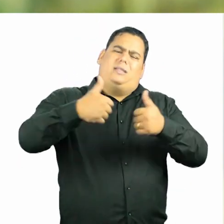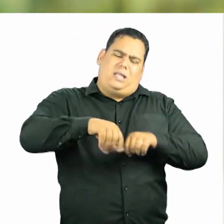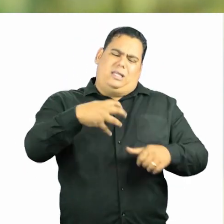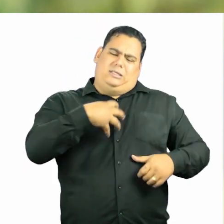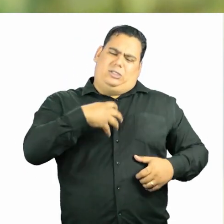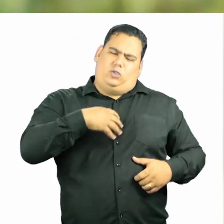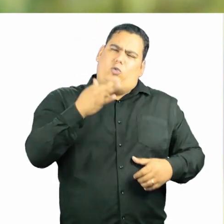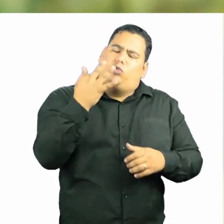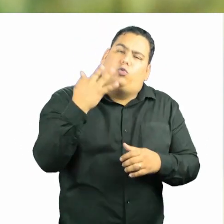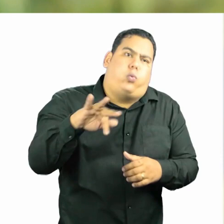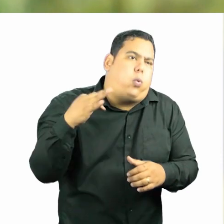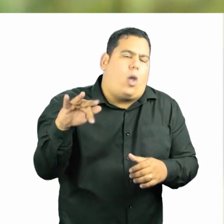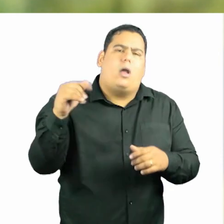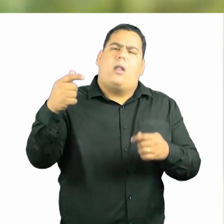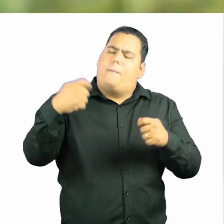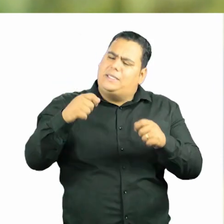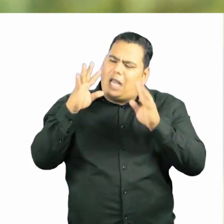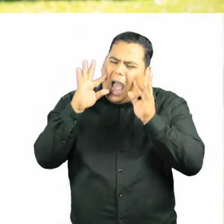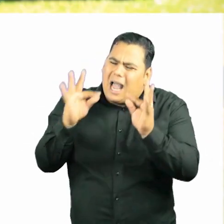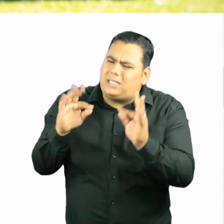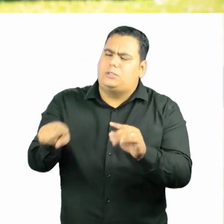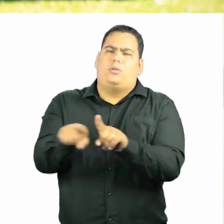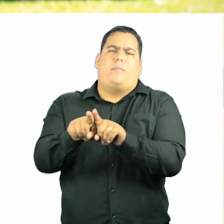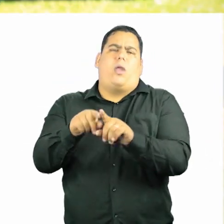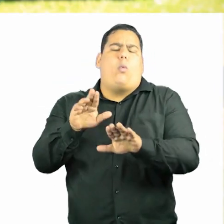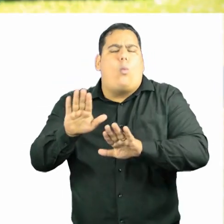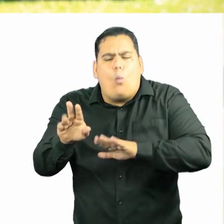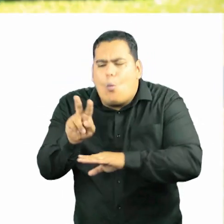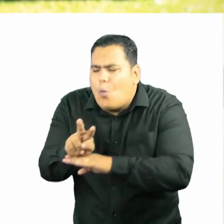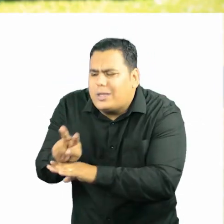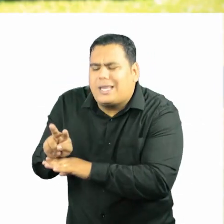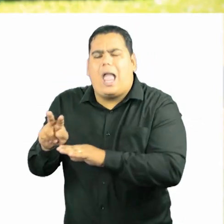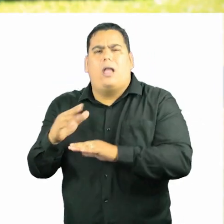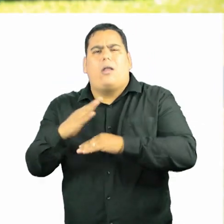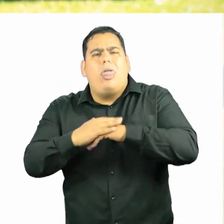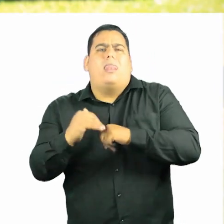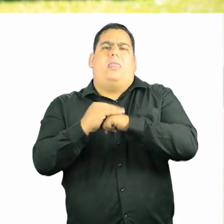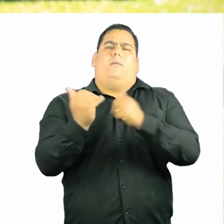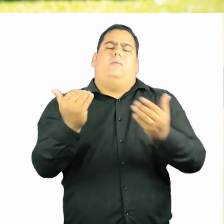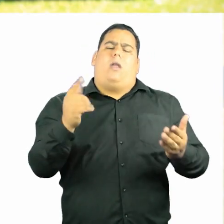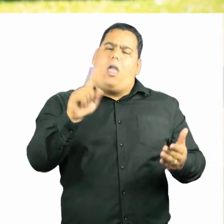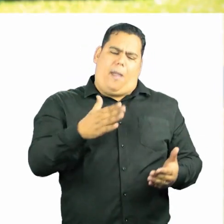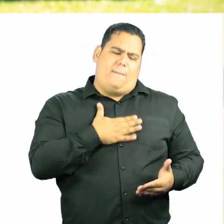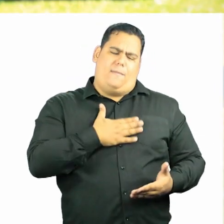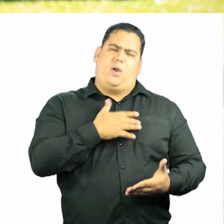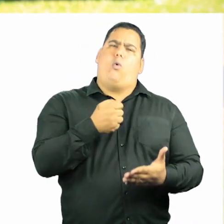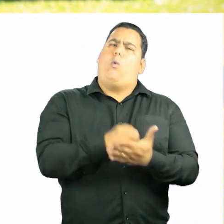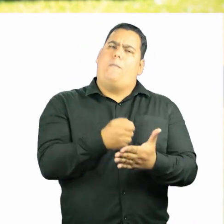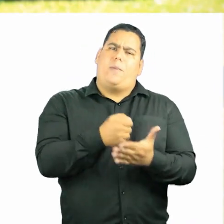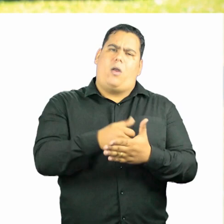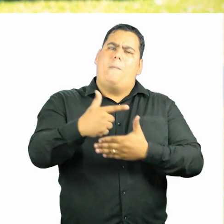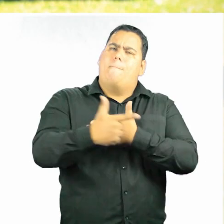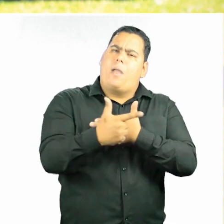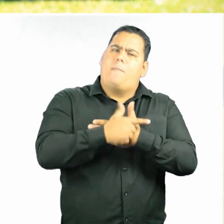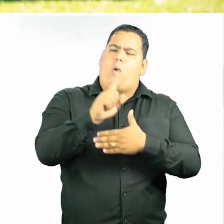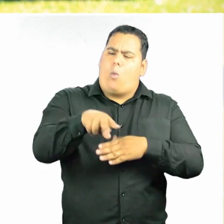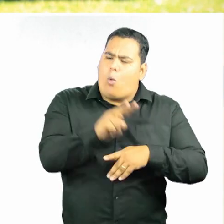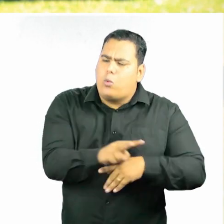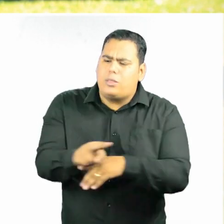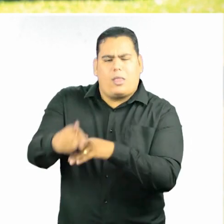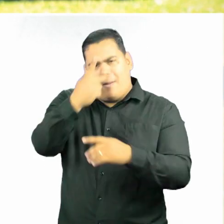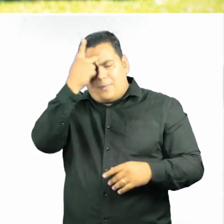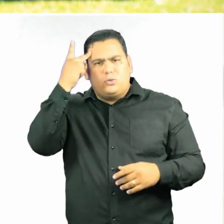porque ela realmente precisa de atenção e cuidado. Então, é esta a minha obrigação, cuidar das pessoas